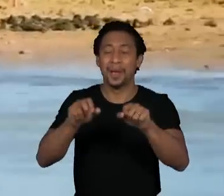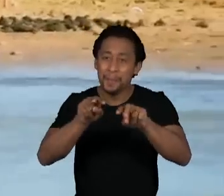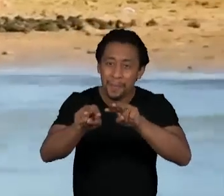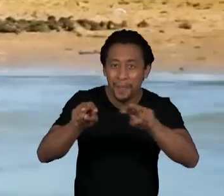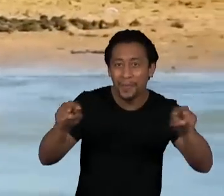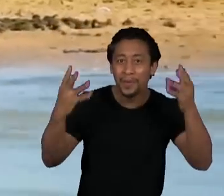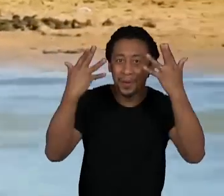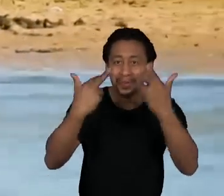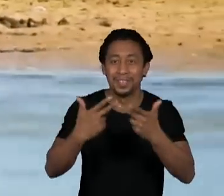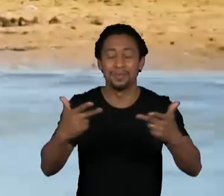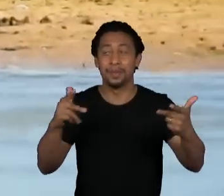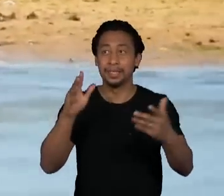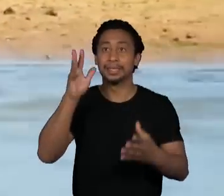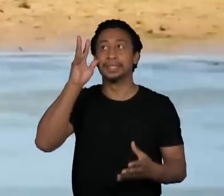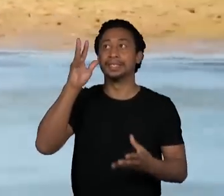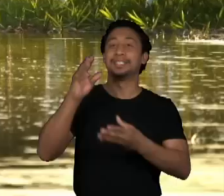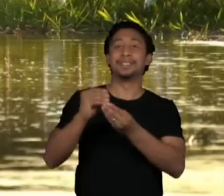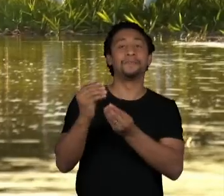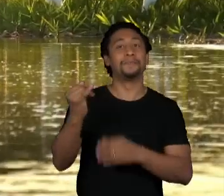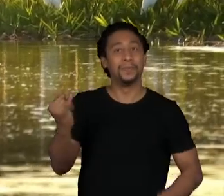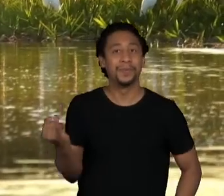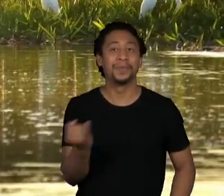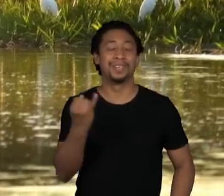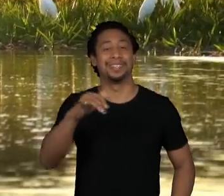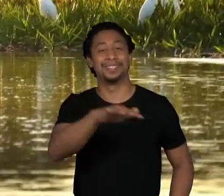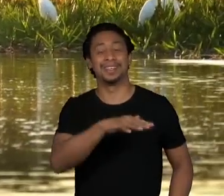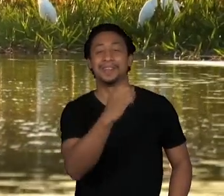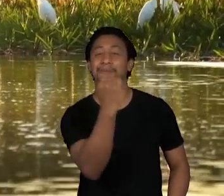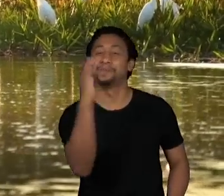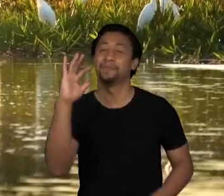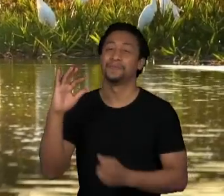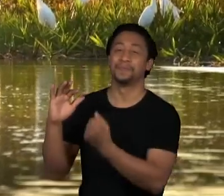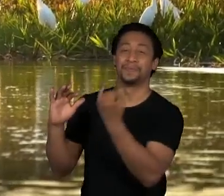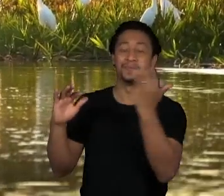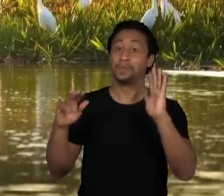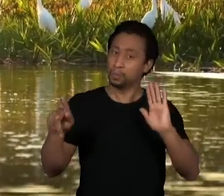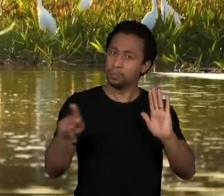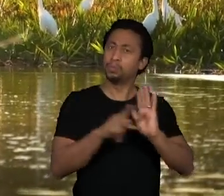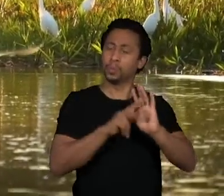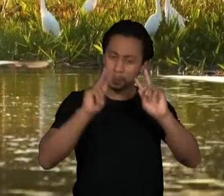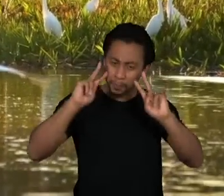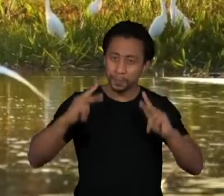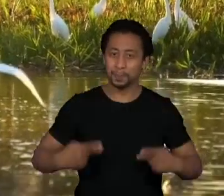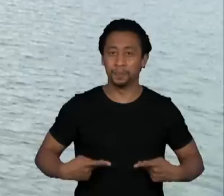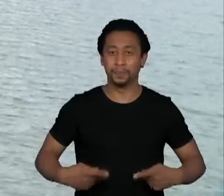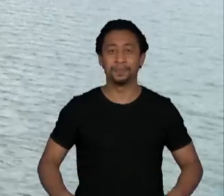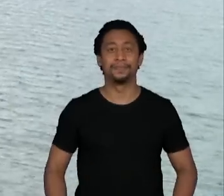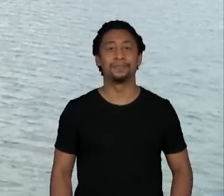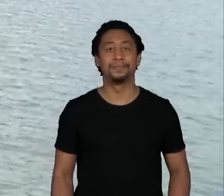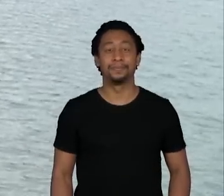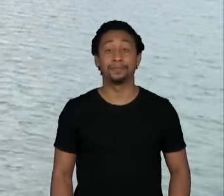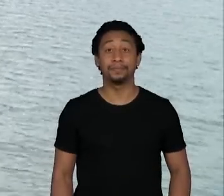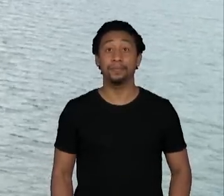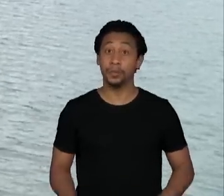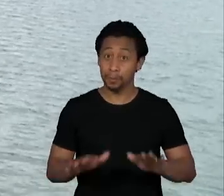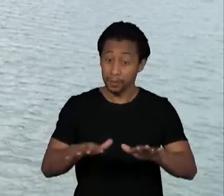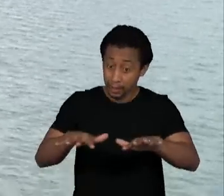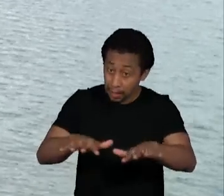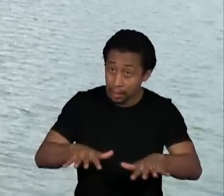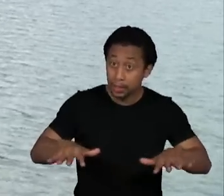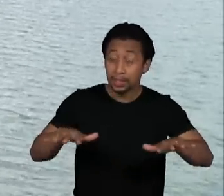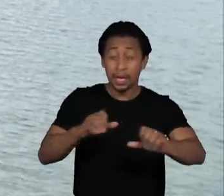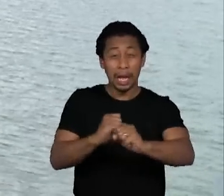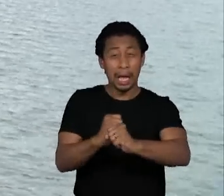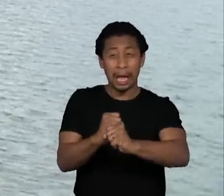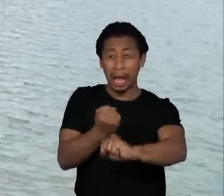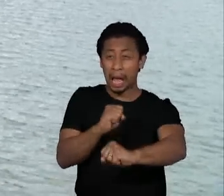importância deste patrimônio natural da humanidade. Mas essa que é uma das maiores áreas